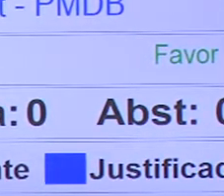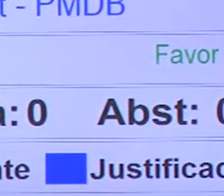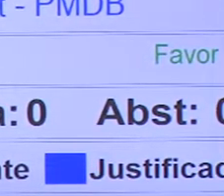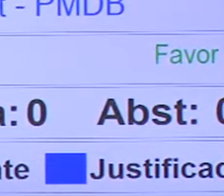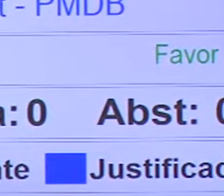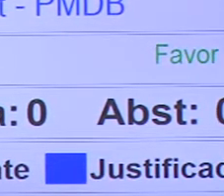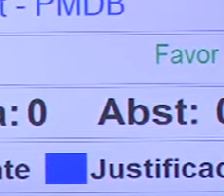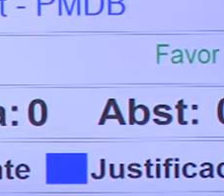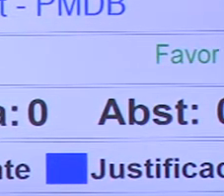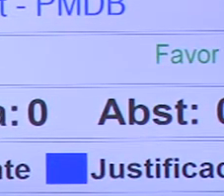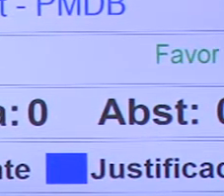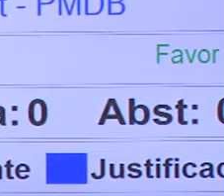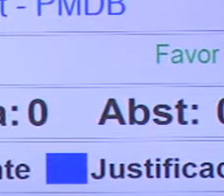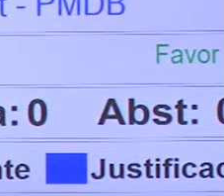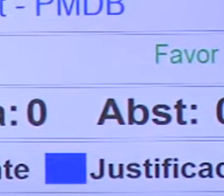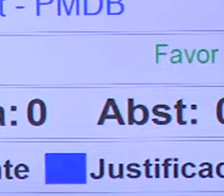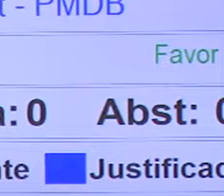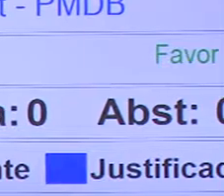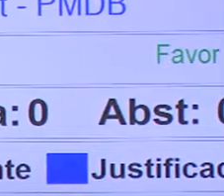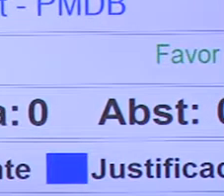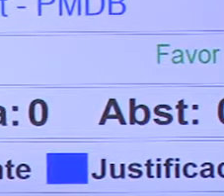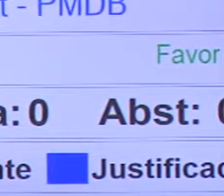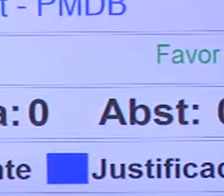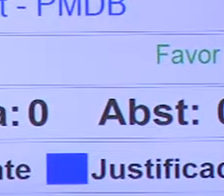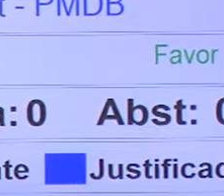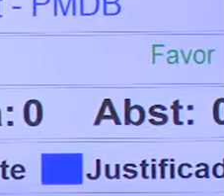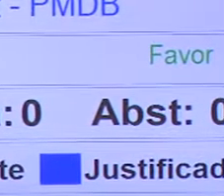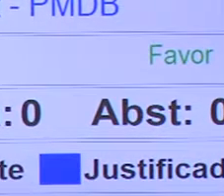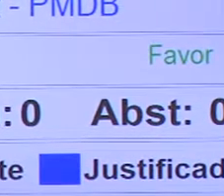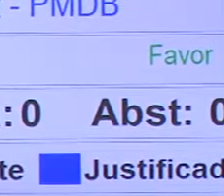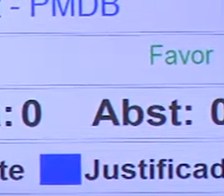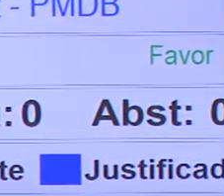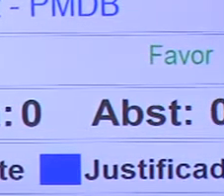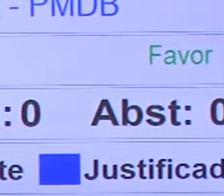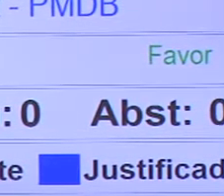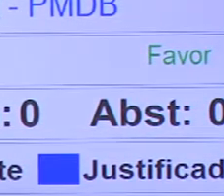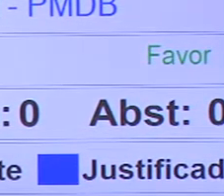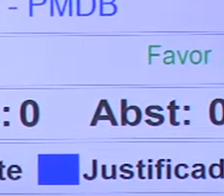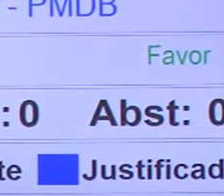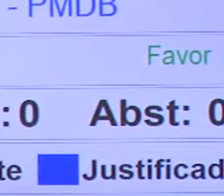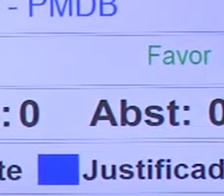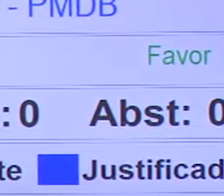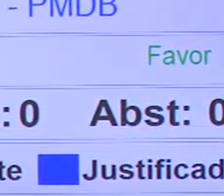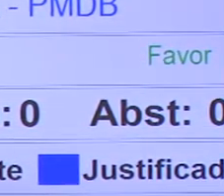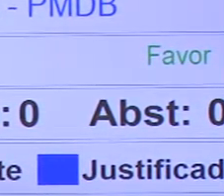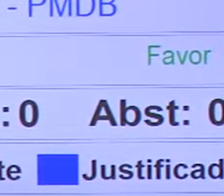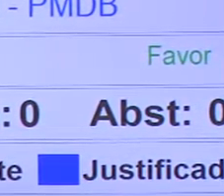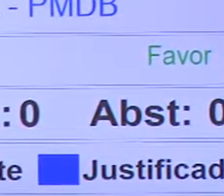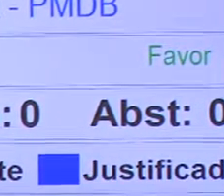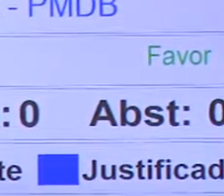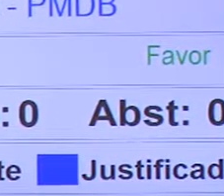Obrigado. Obrigado. Obrigado. Obrigado.